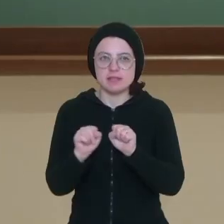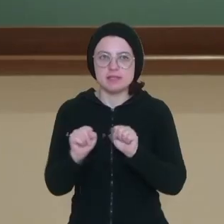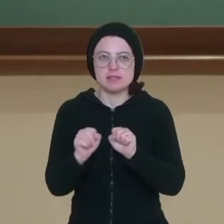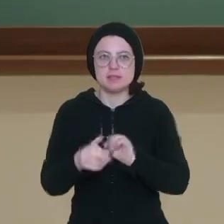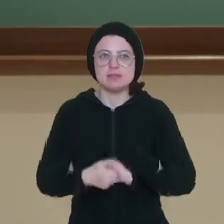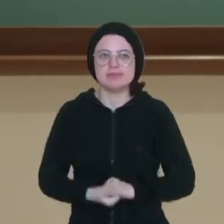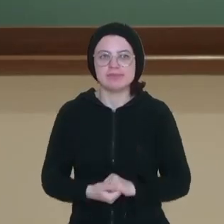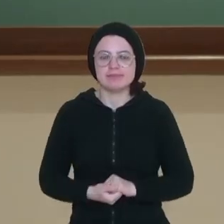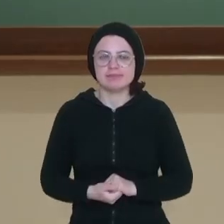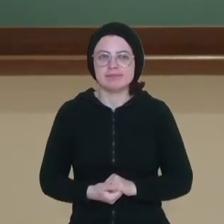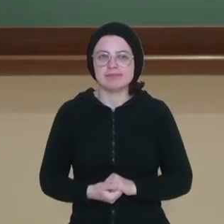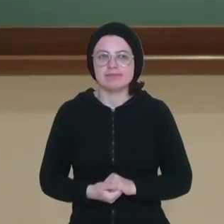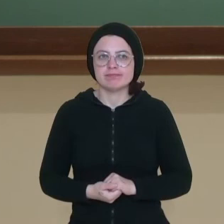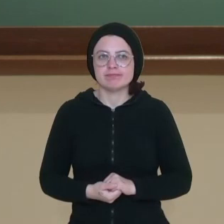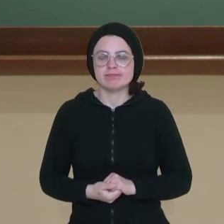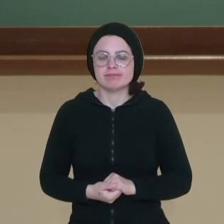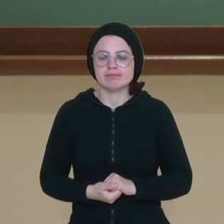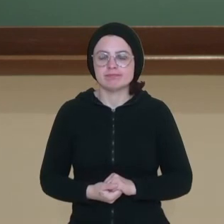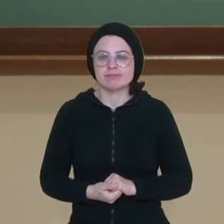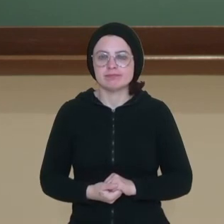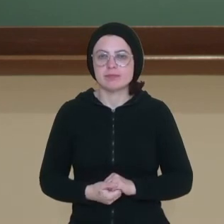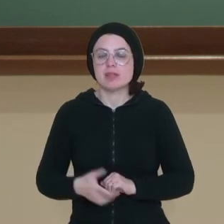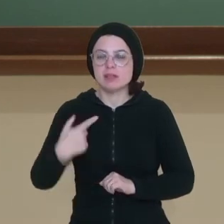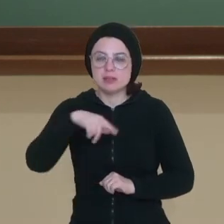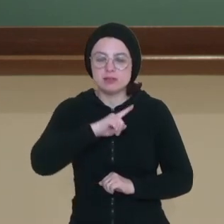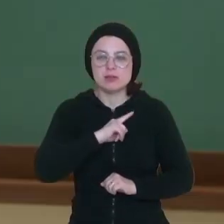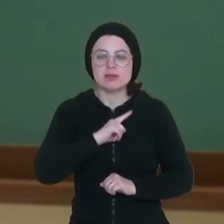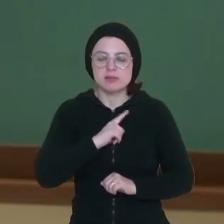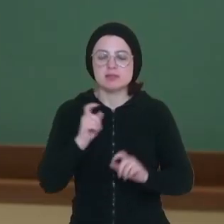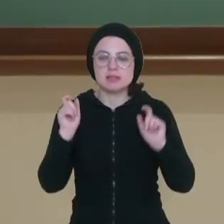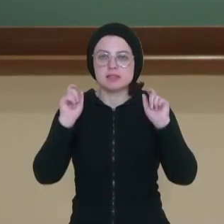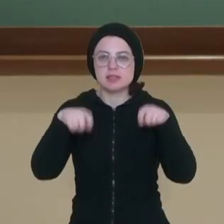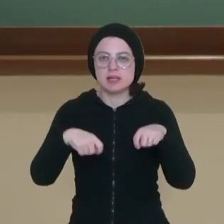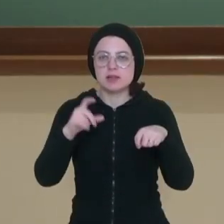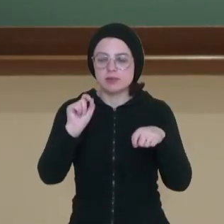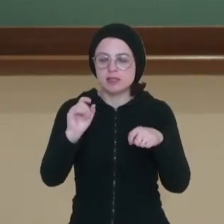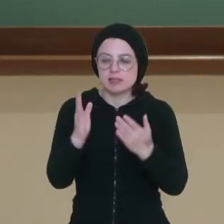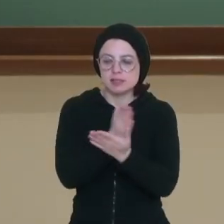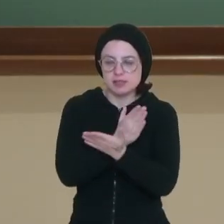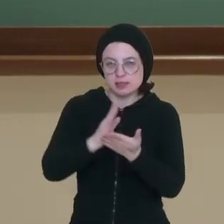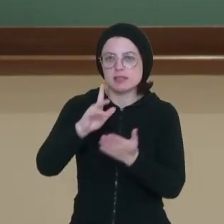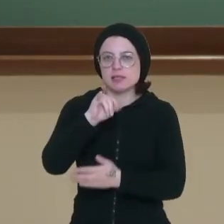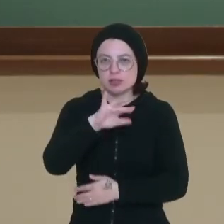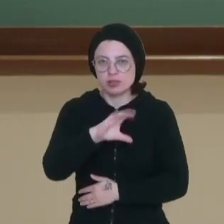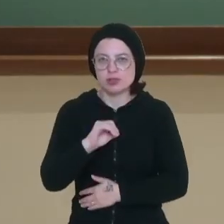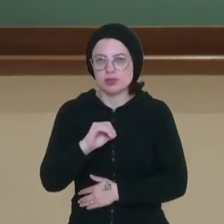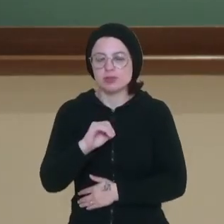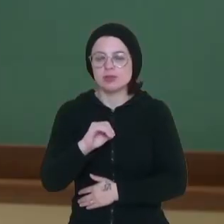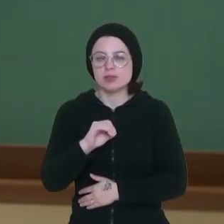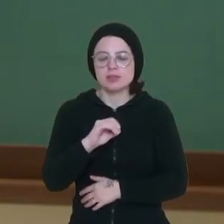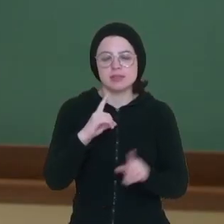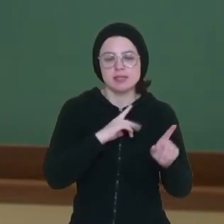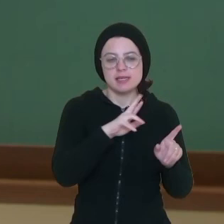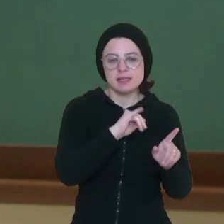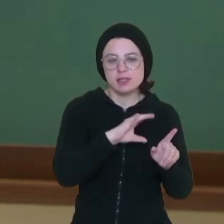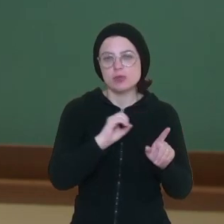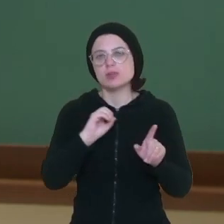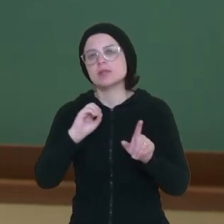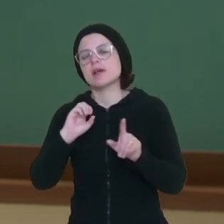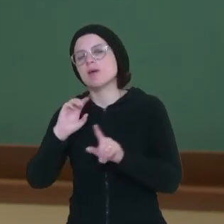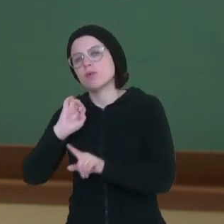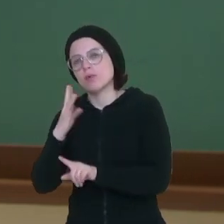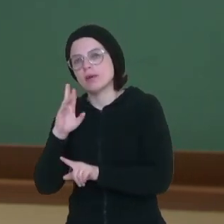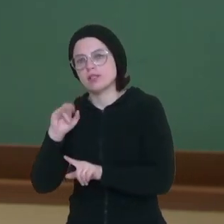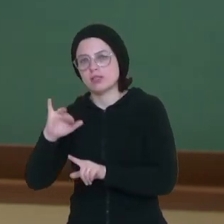inúteis, indesejáveis ou descartáveis. E a gente pode ainda separar esse lixo em resíduos ou rejeitos.